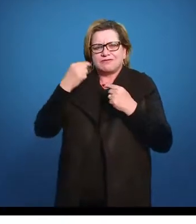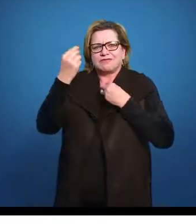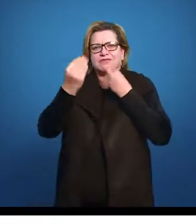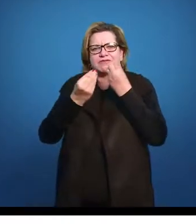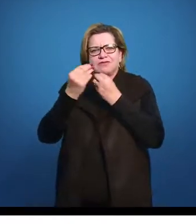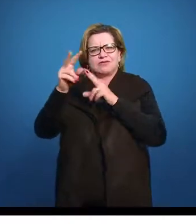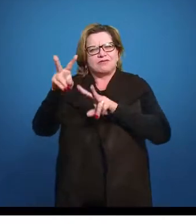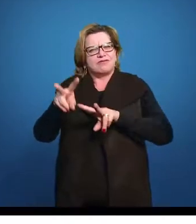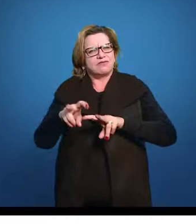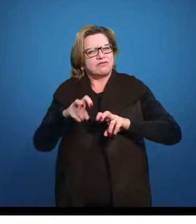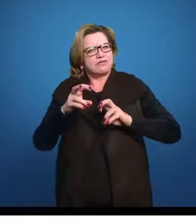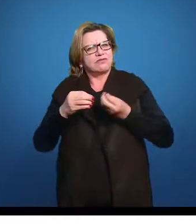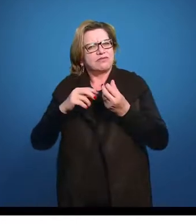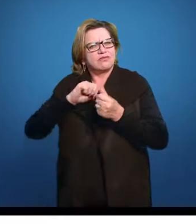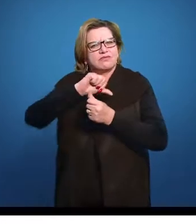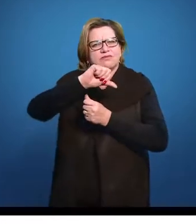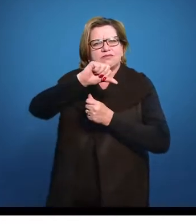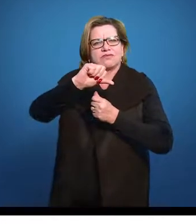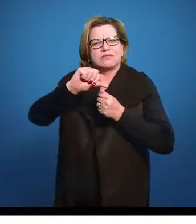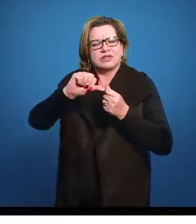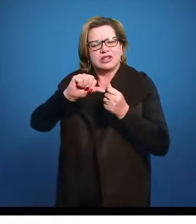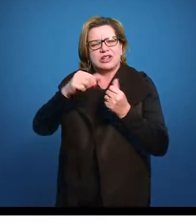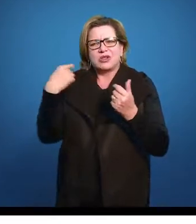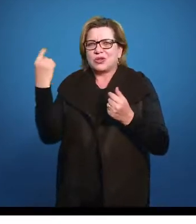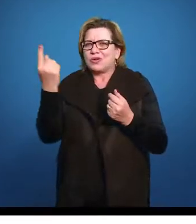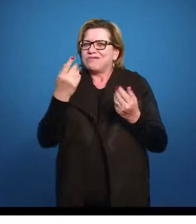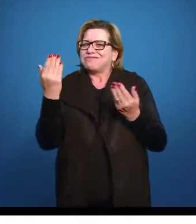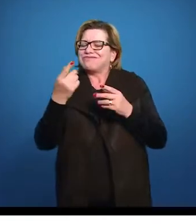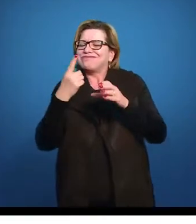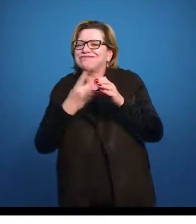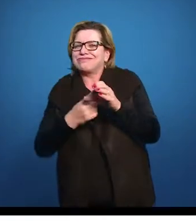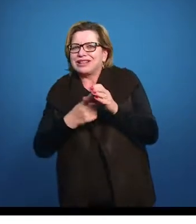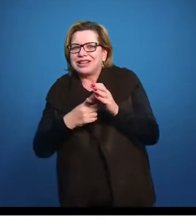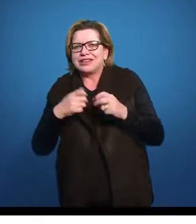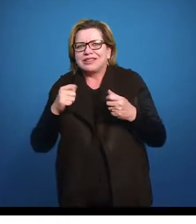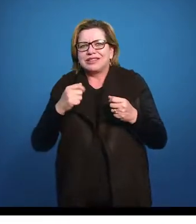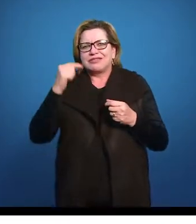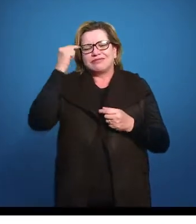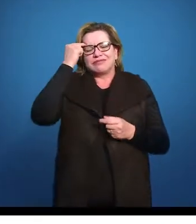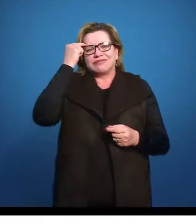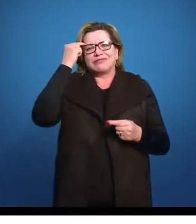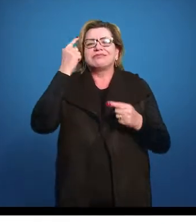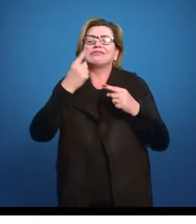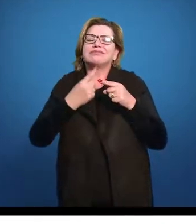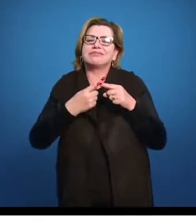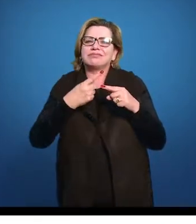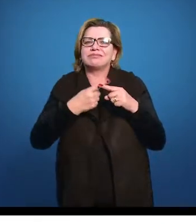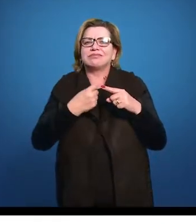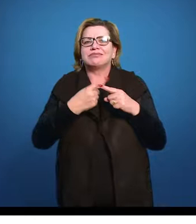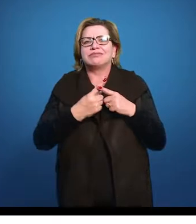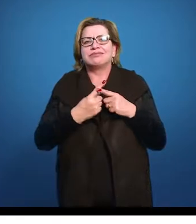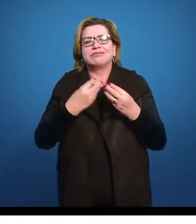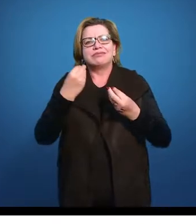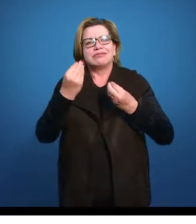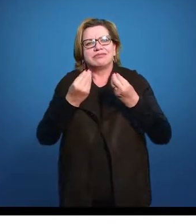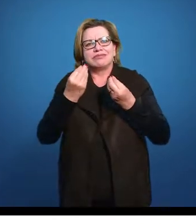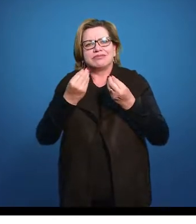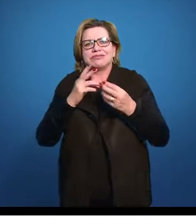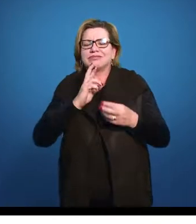campo quando a gente é tão urbano. É necessário a gente pensar o porquê que essa